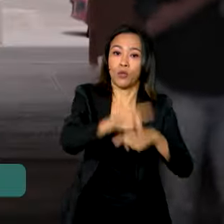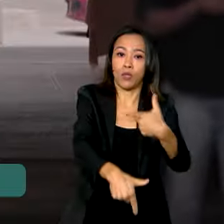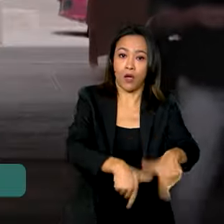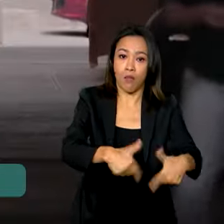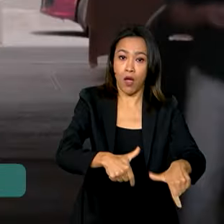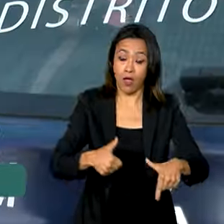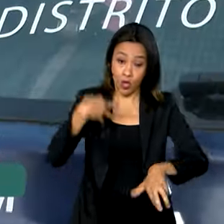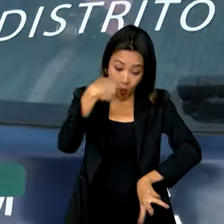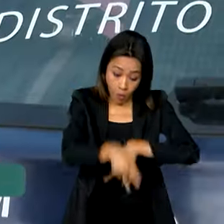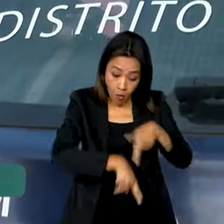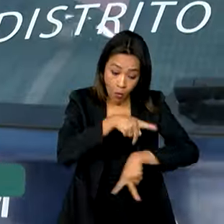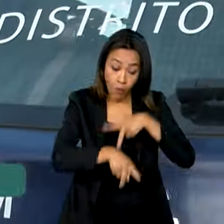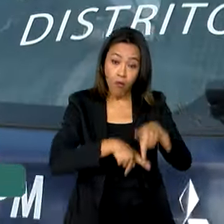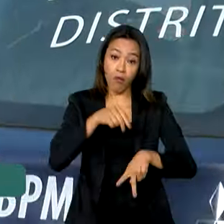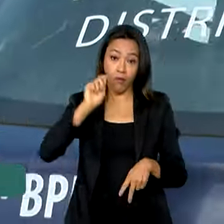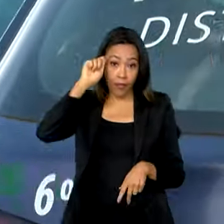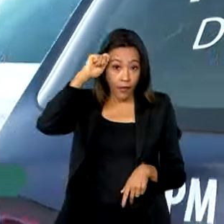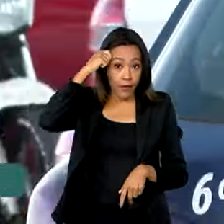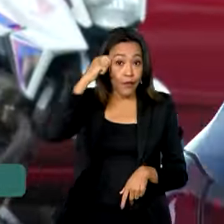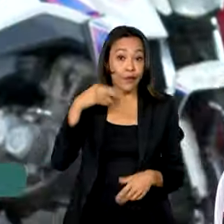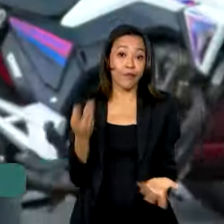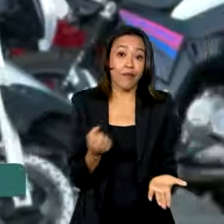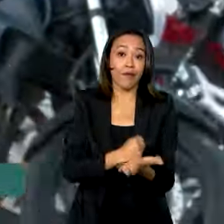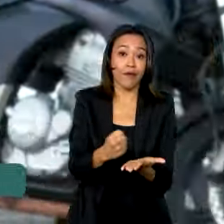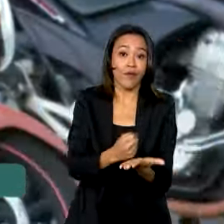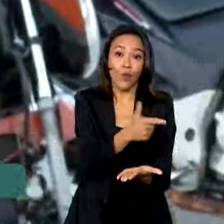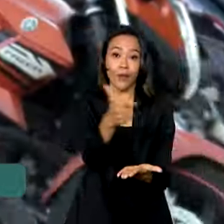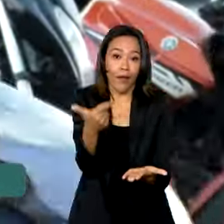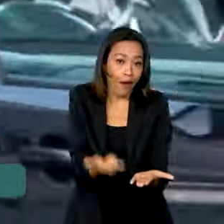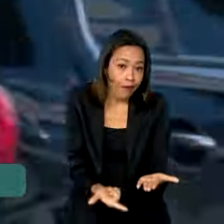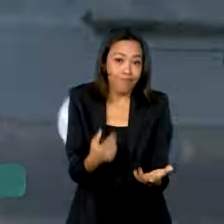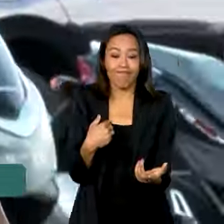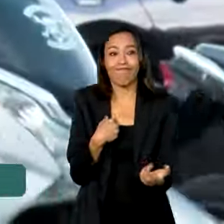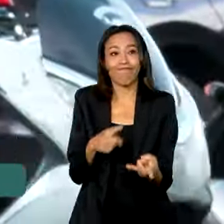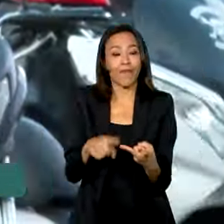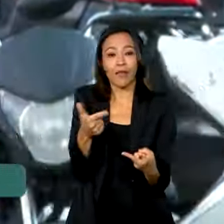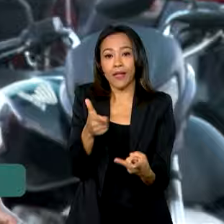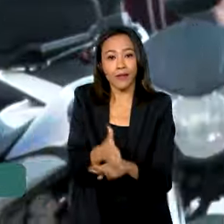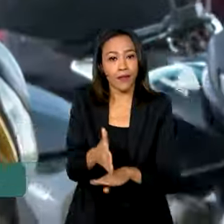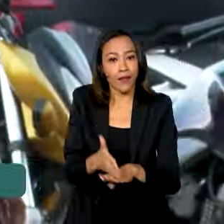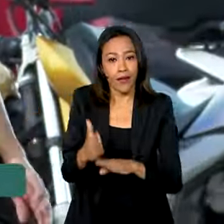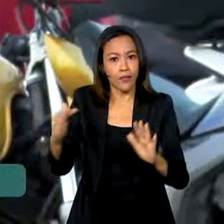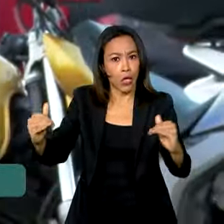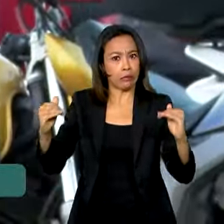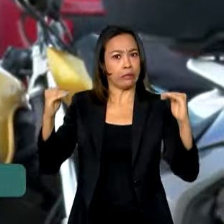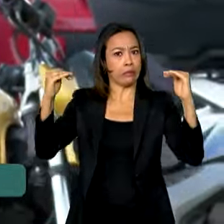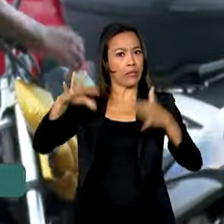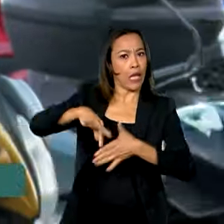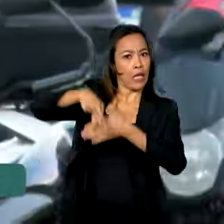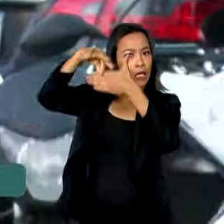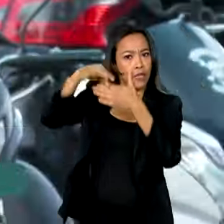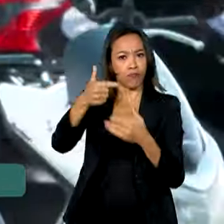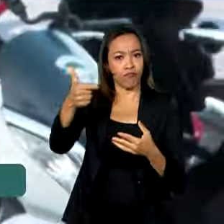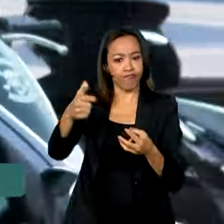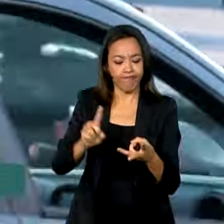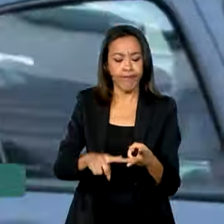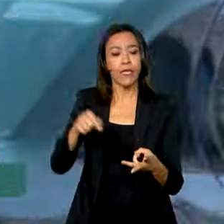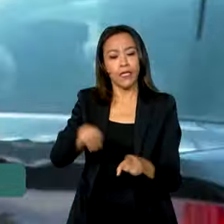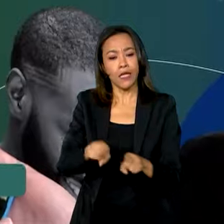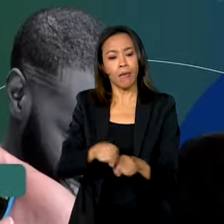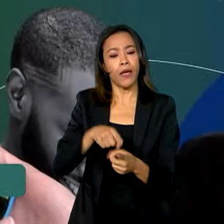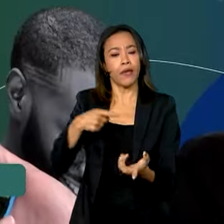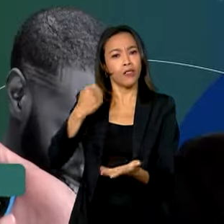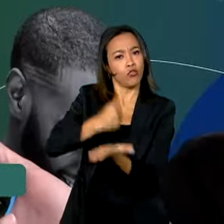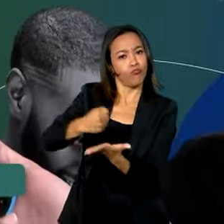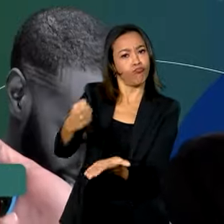população negra enfrenta maior informalidade e menos acesso a cargos de liderança e oportunidades formais de emprego.